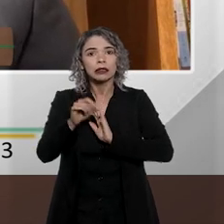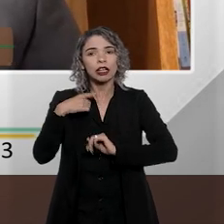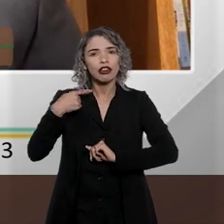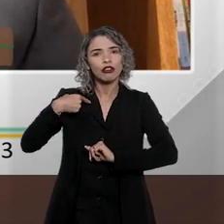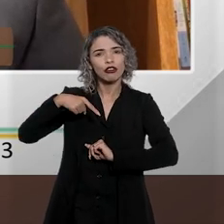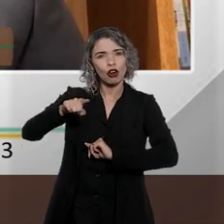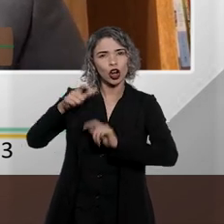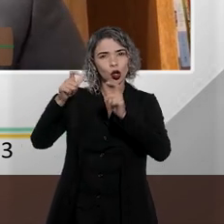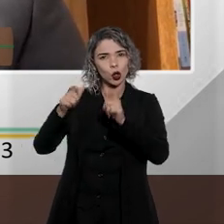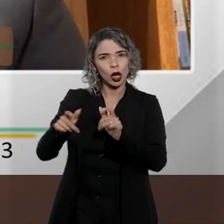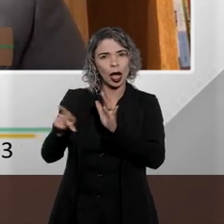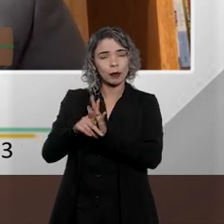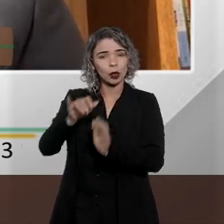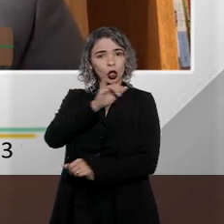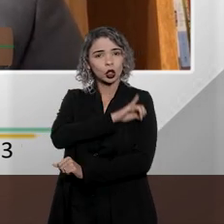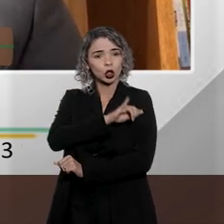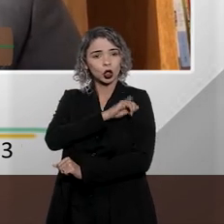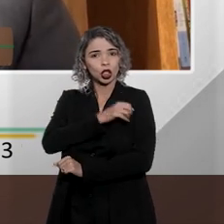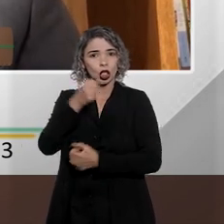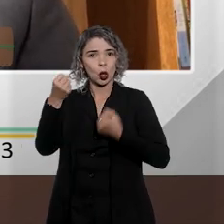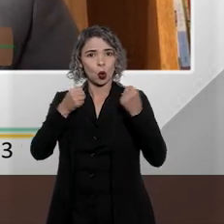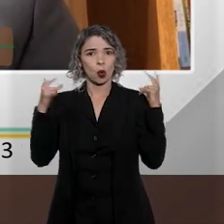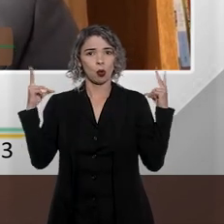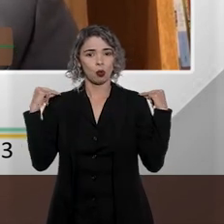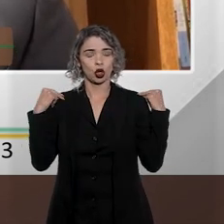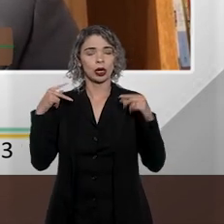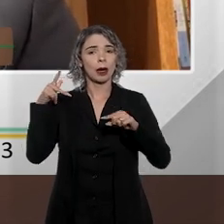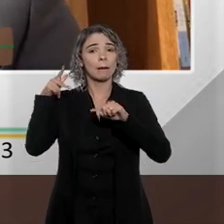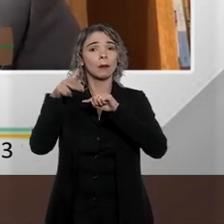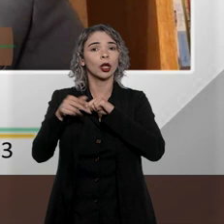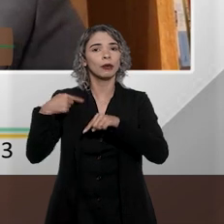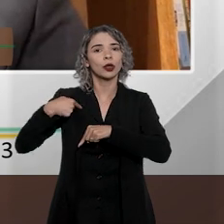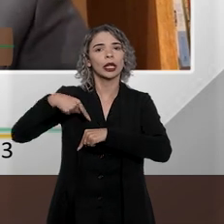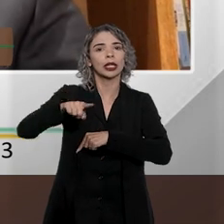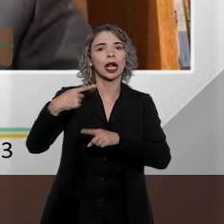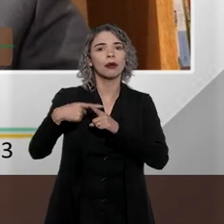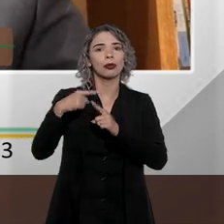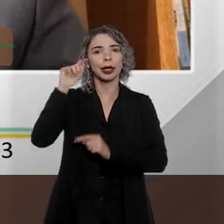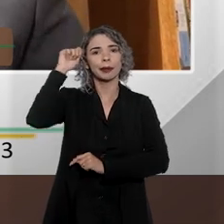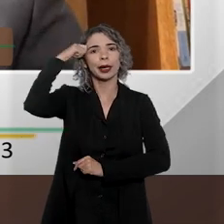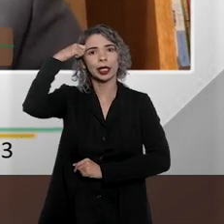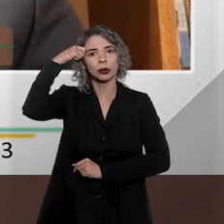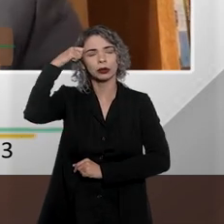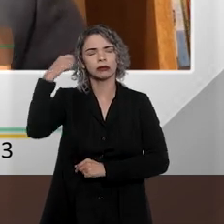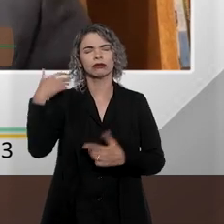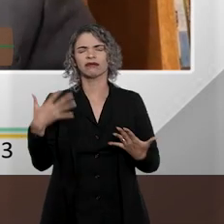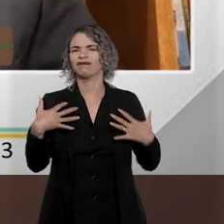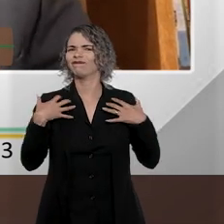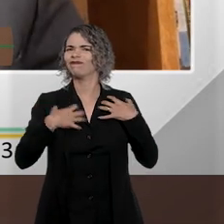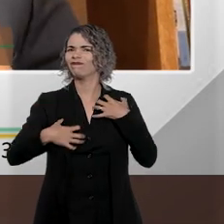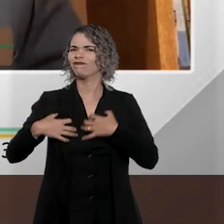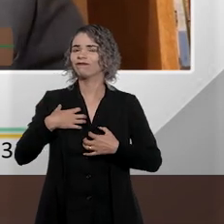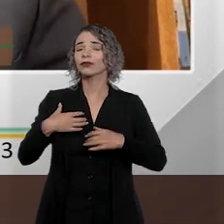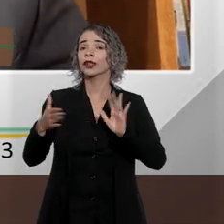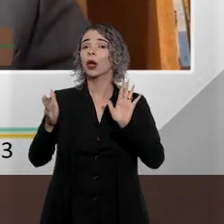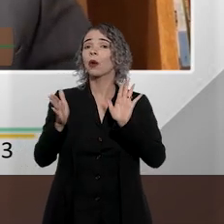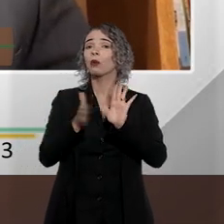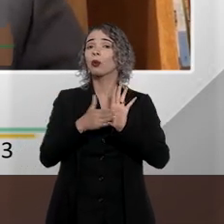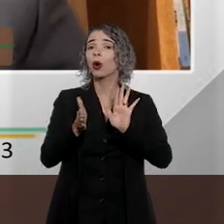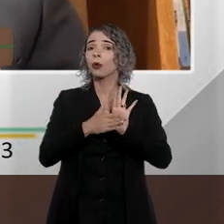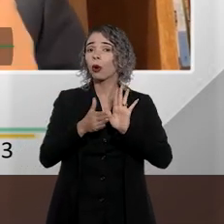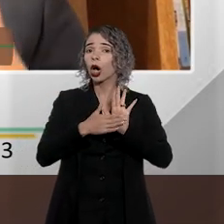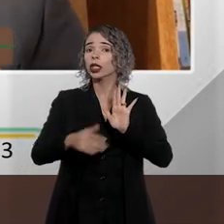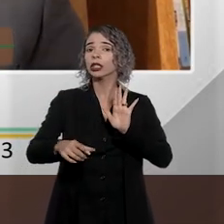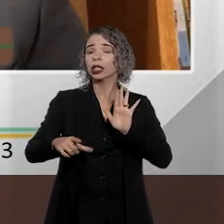uma confeitaria no Rio de Janeiro e o seu motorista, que era um homem negro, foi proibido de entrar por ser negro. Aí ele propõe um projeto de lei para criminalizar,